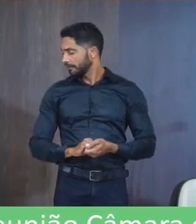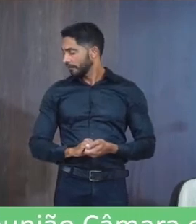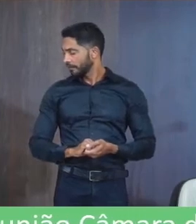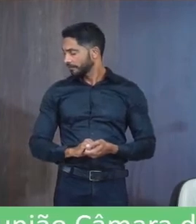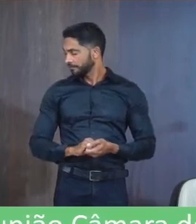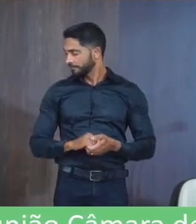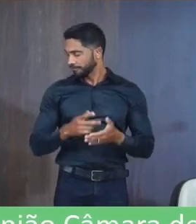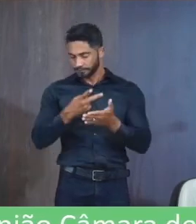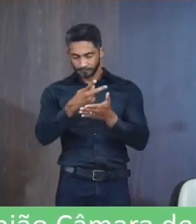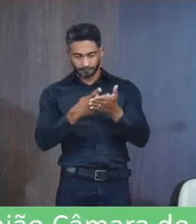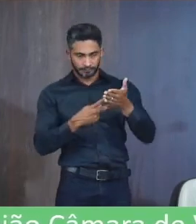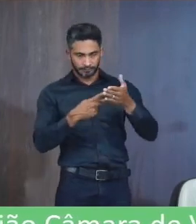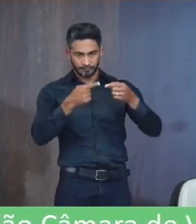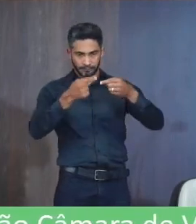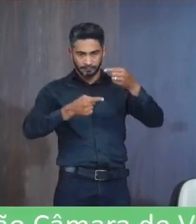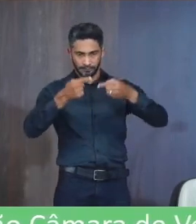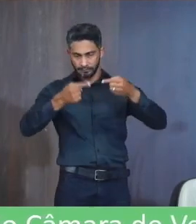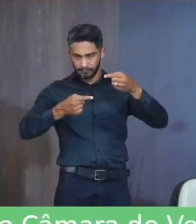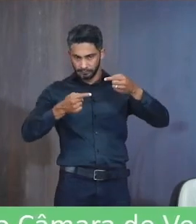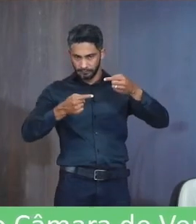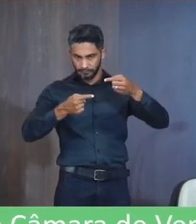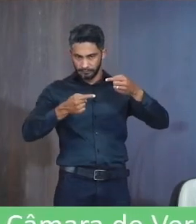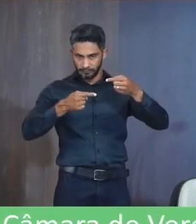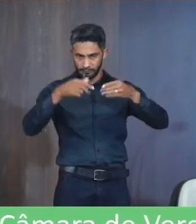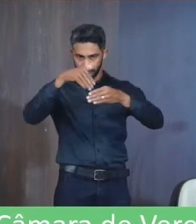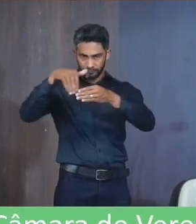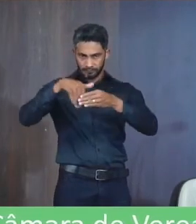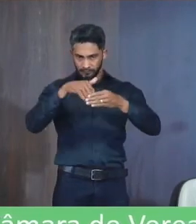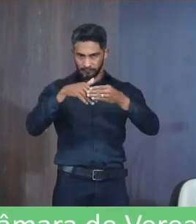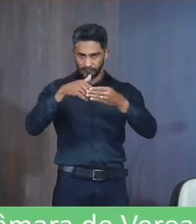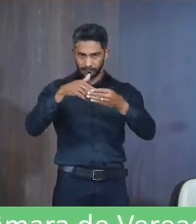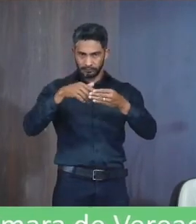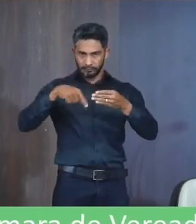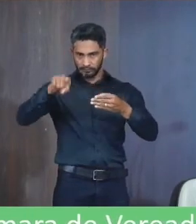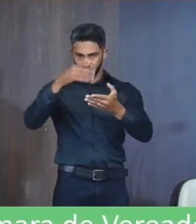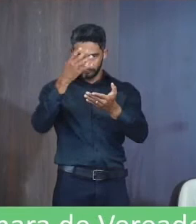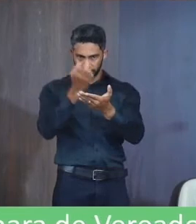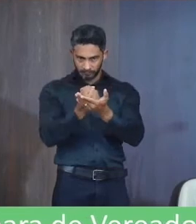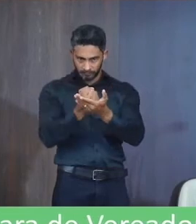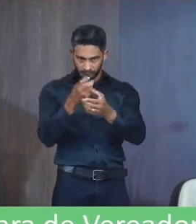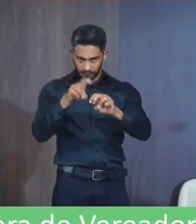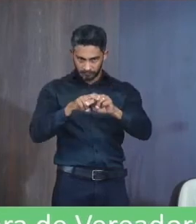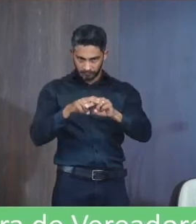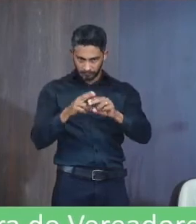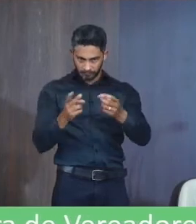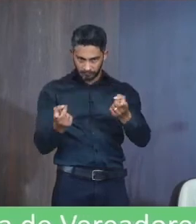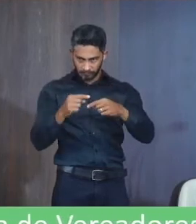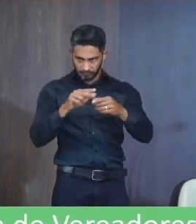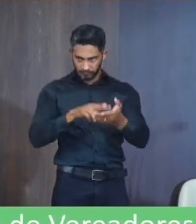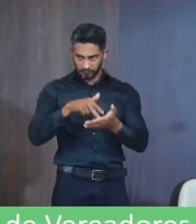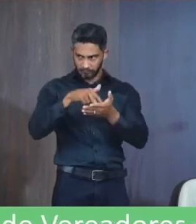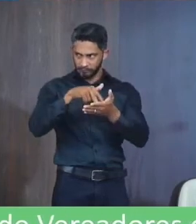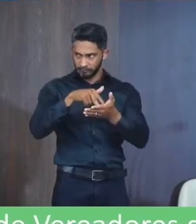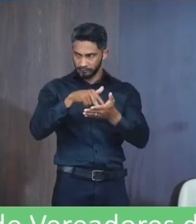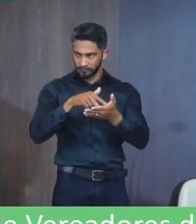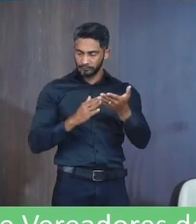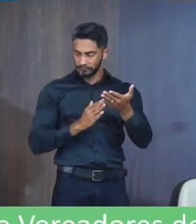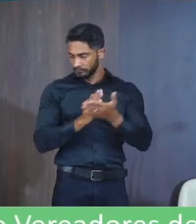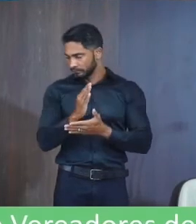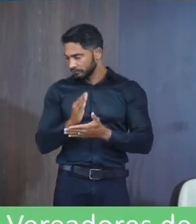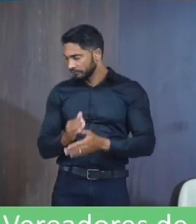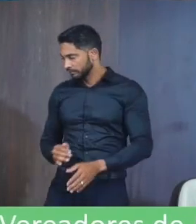Aparecer final Está em discussão Em votação Por favor Fica sentado Os contrários Se levantem